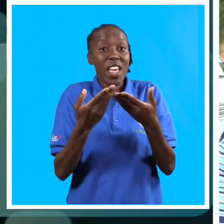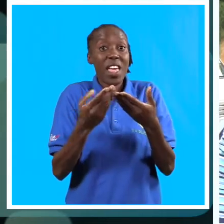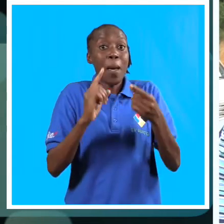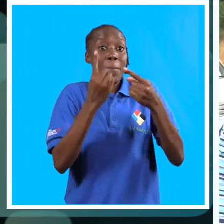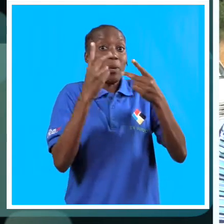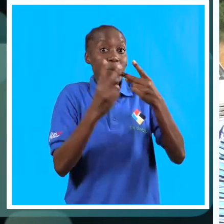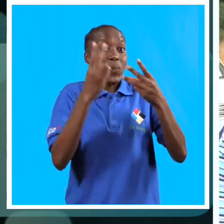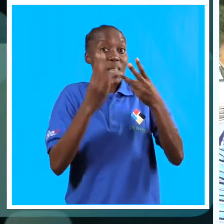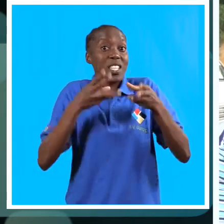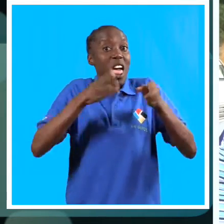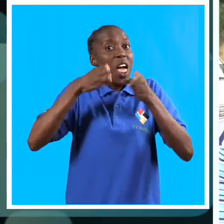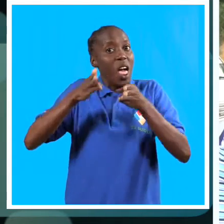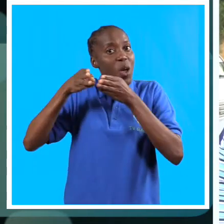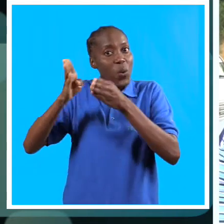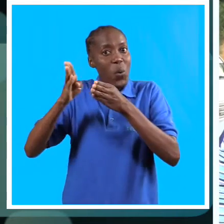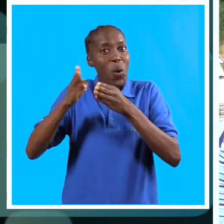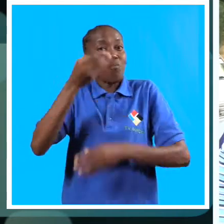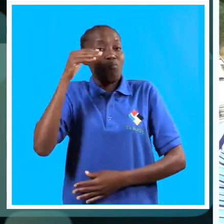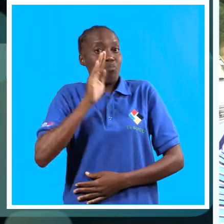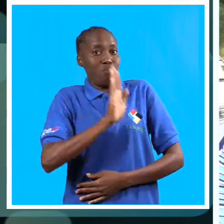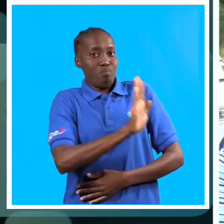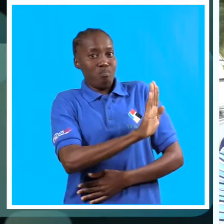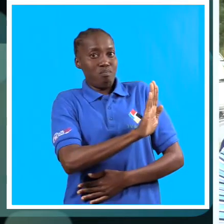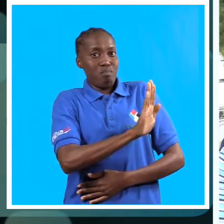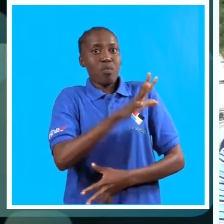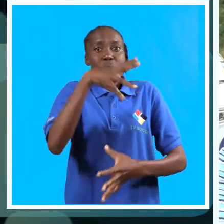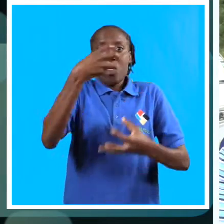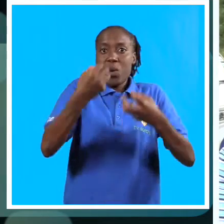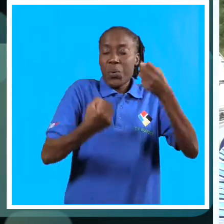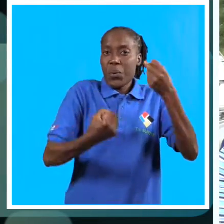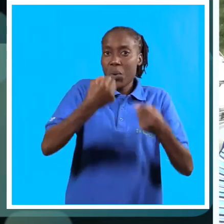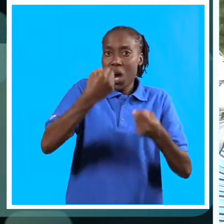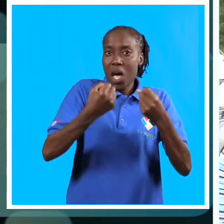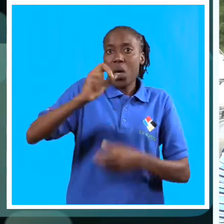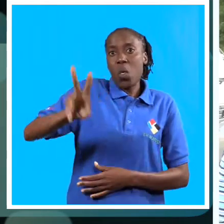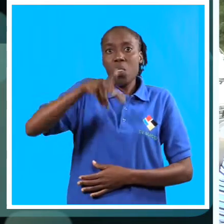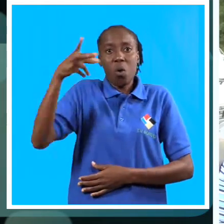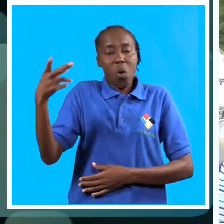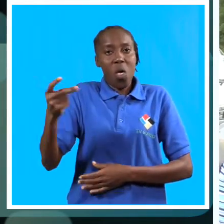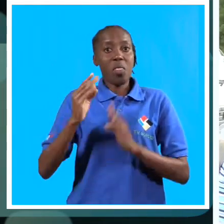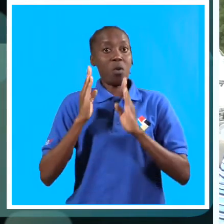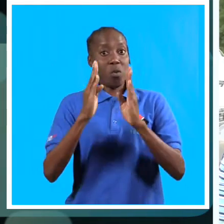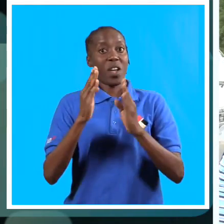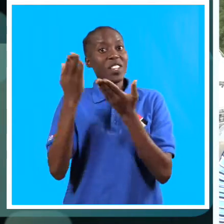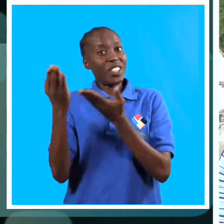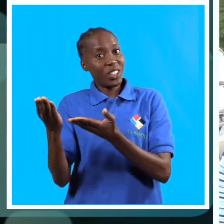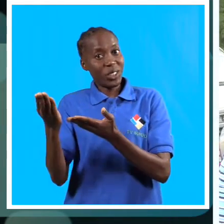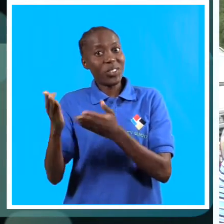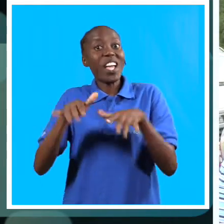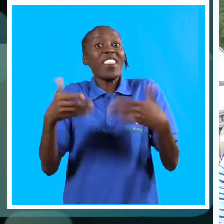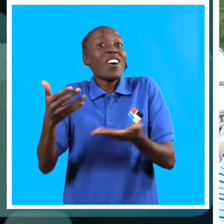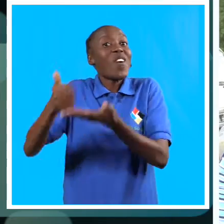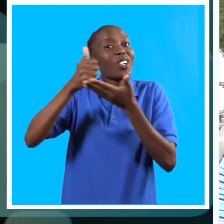a terceira faixa, onde bloqueiam os automobilistas de outra faixa. Então, isso